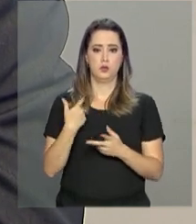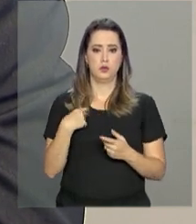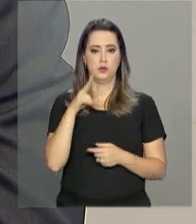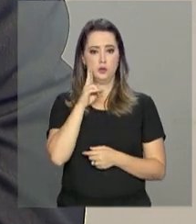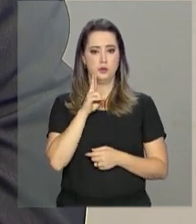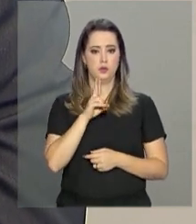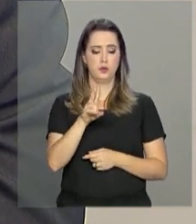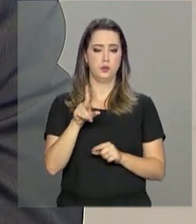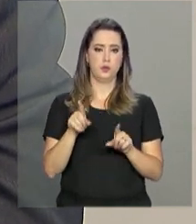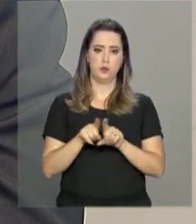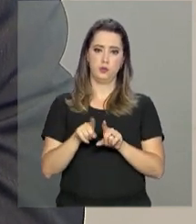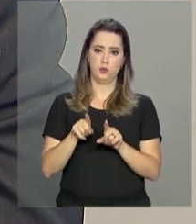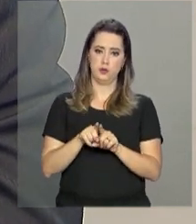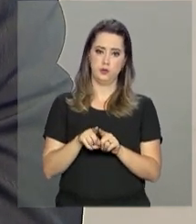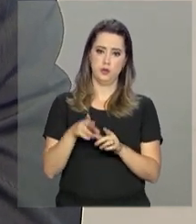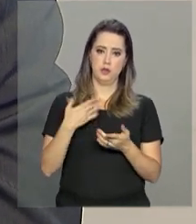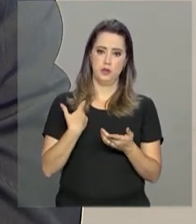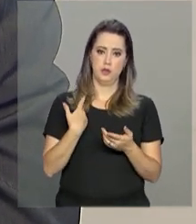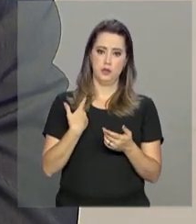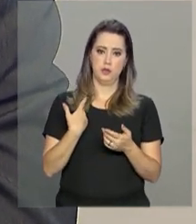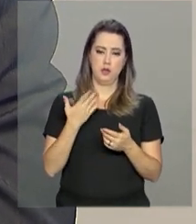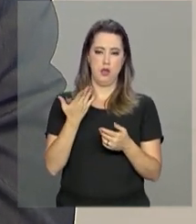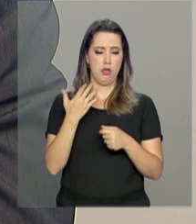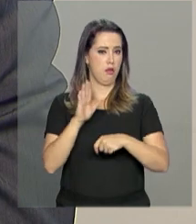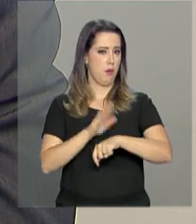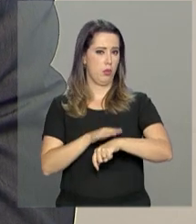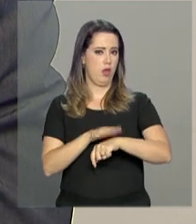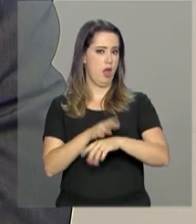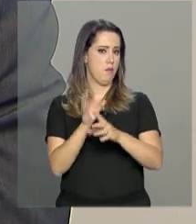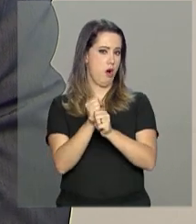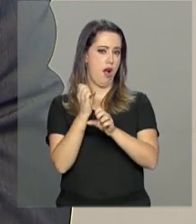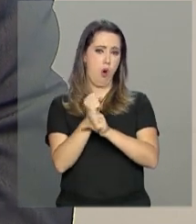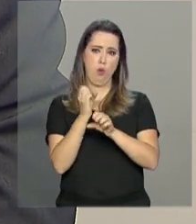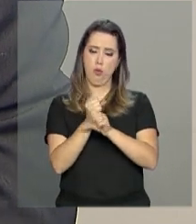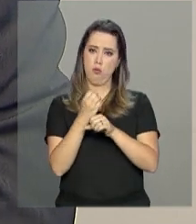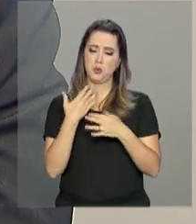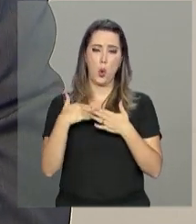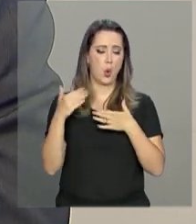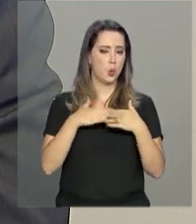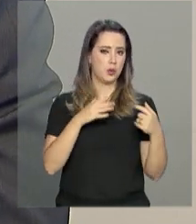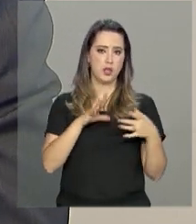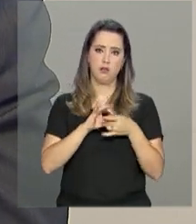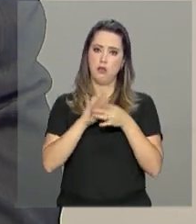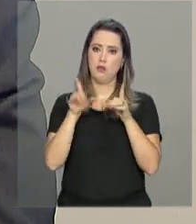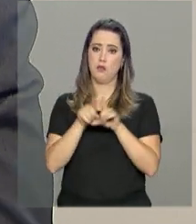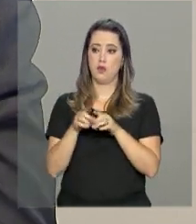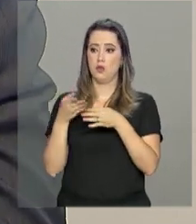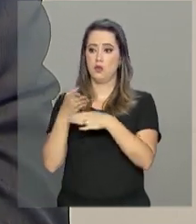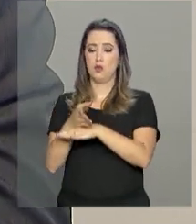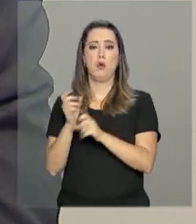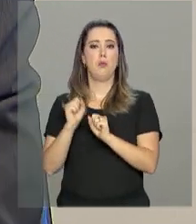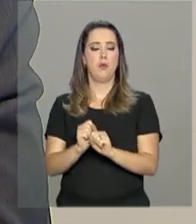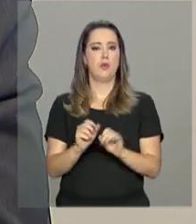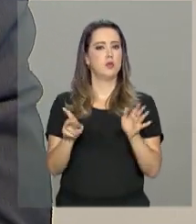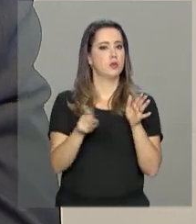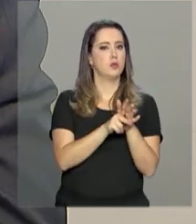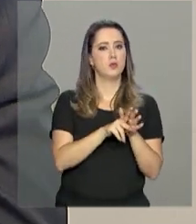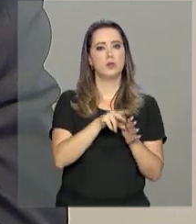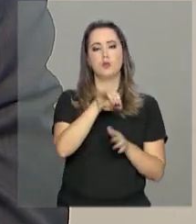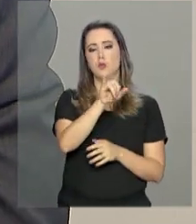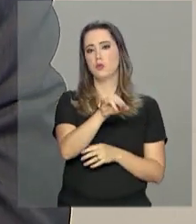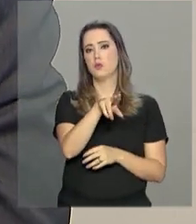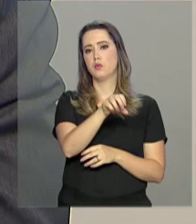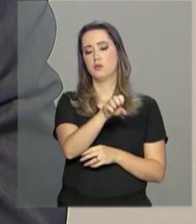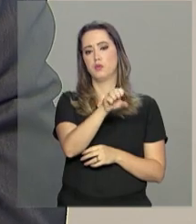consegue fazer a simulação do tempo de contribuição. Tudo o que ele tentaria fazer e conseguiria na agência, hoje ele consegue fazer pela